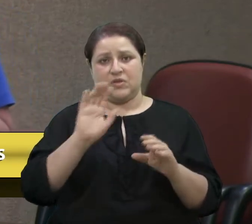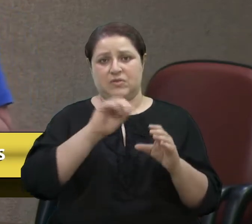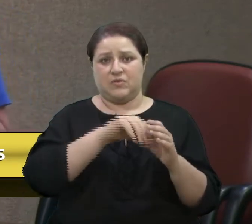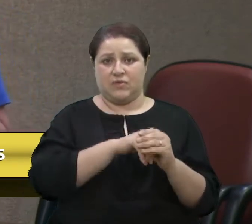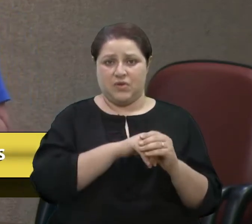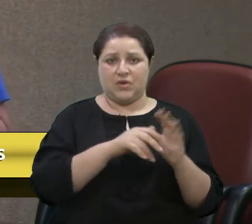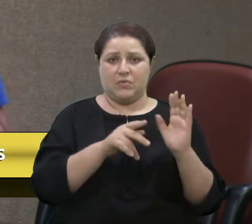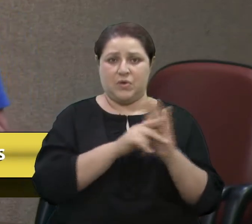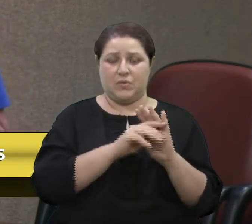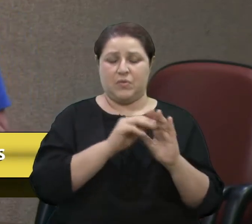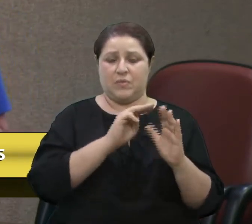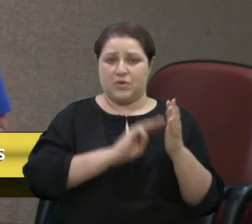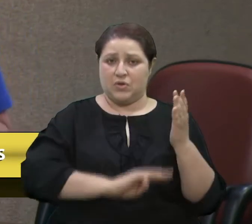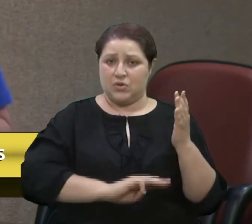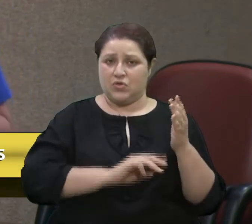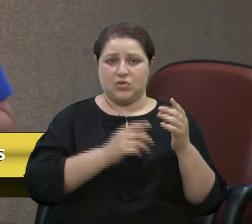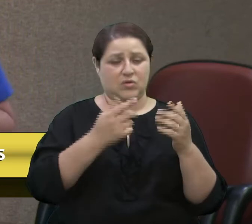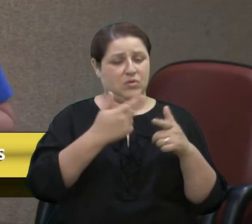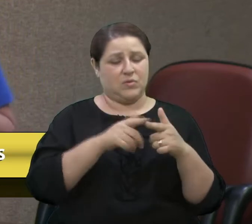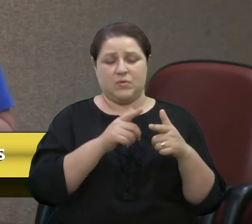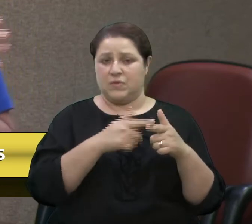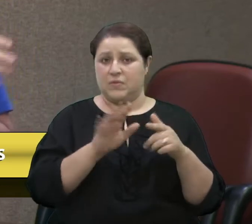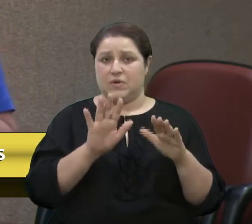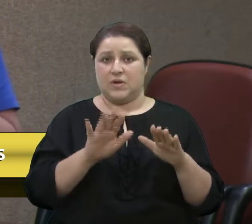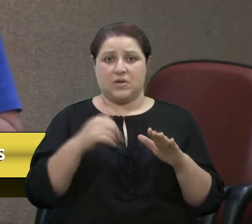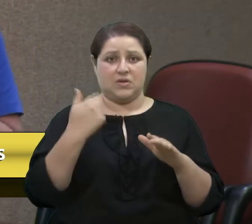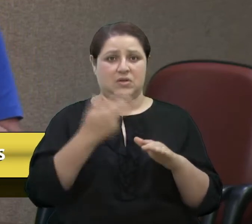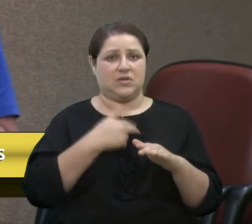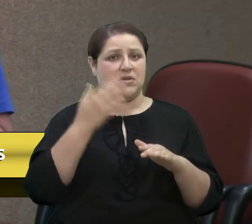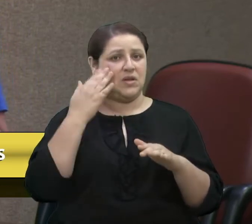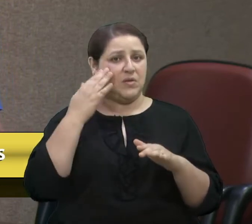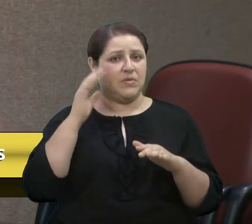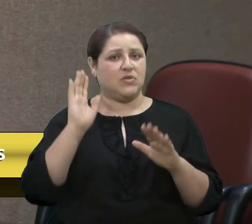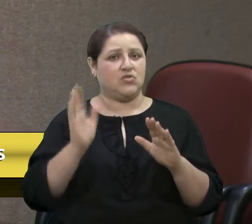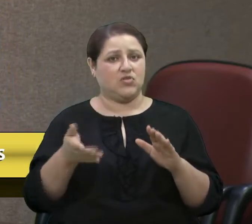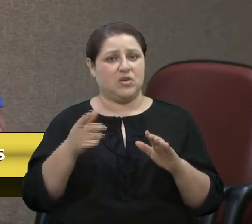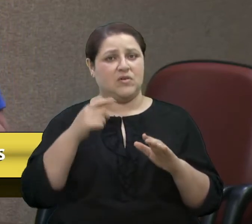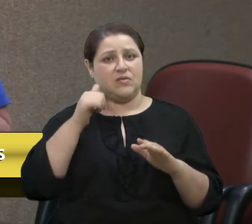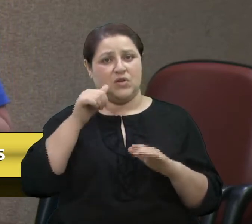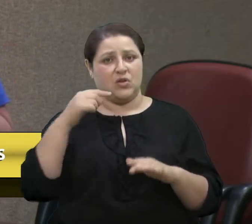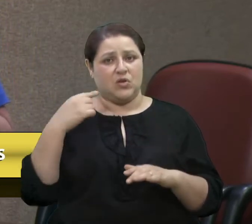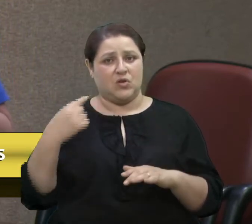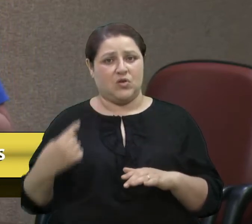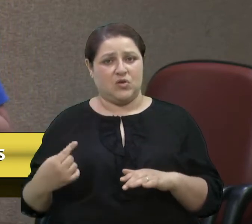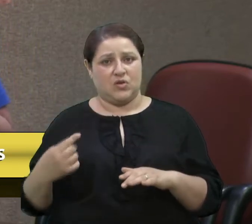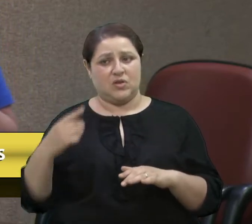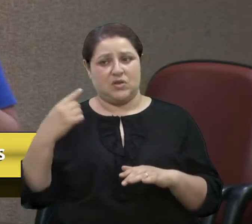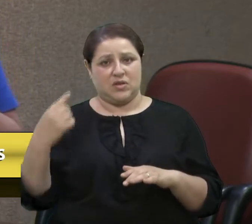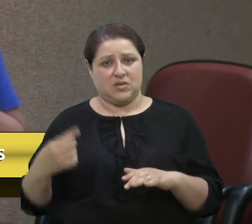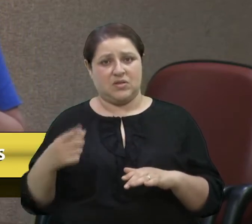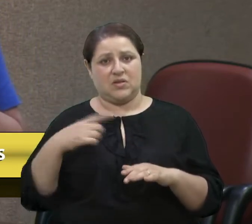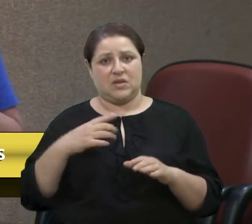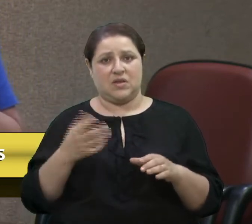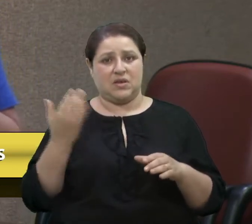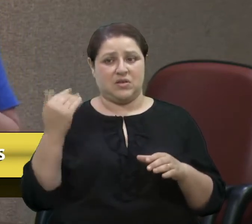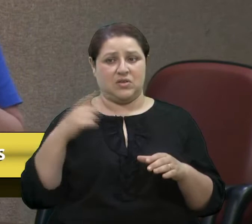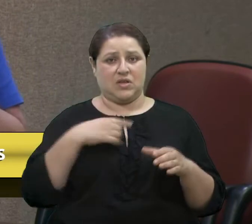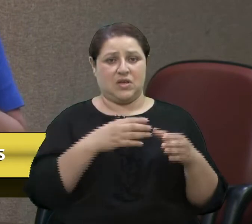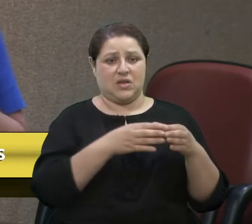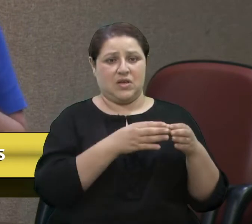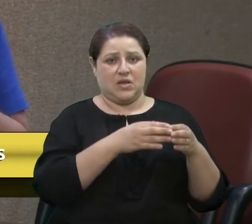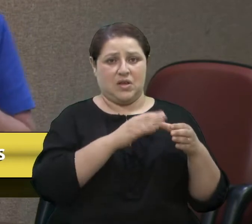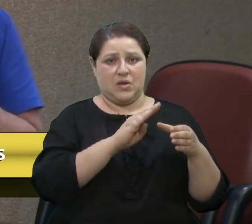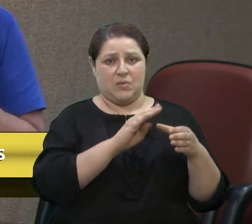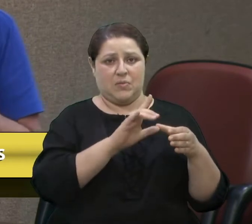sobre a metodologia, não tem problema. Mas a gente sabe também, como foi dito pela própria Denise, que existiam blocos uma vez. Então, o